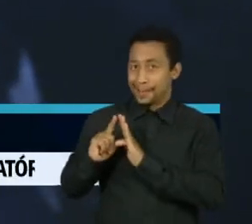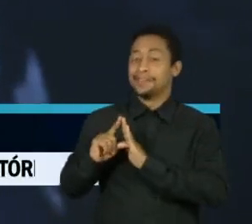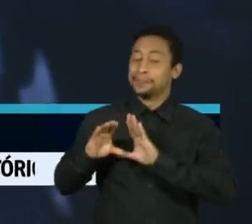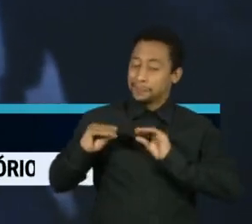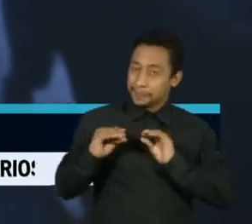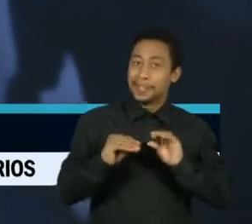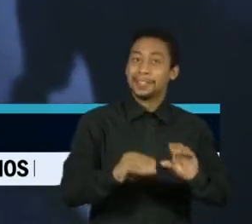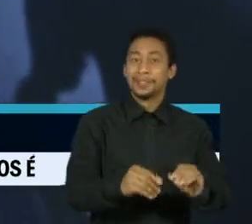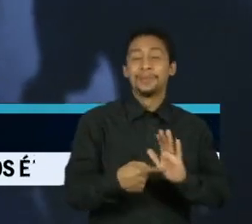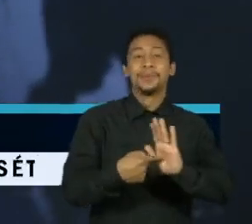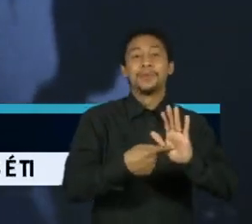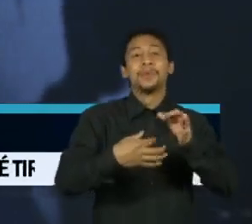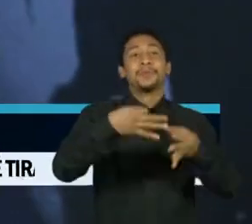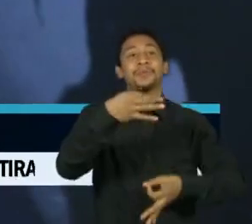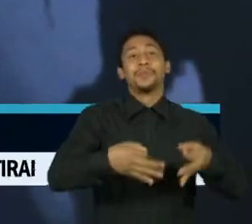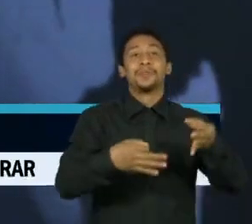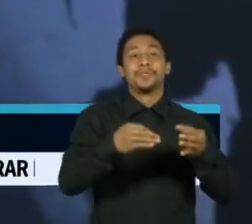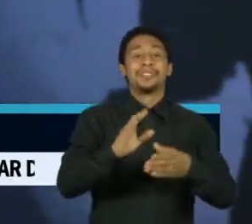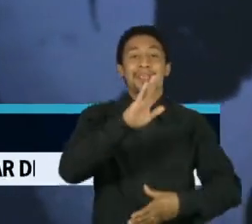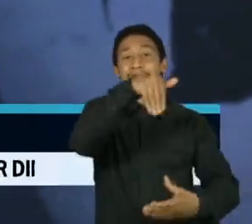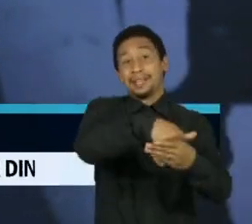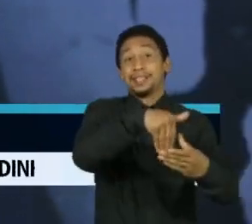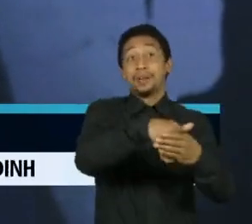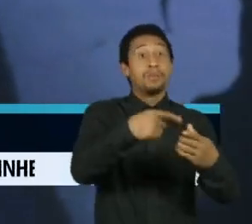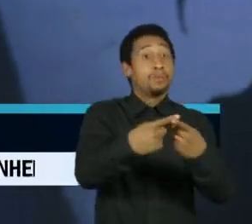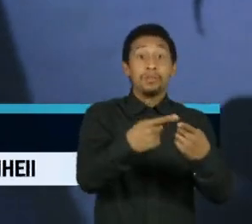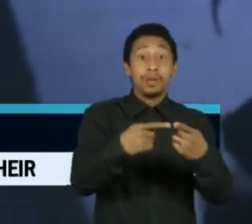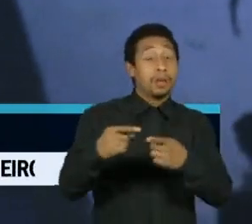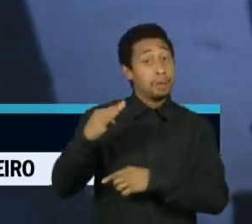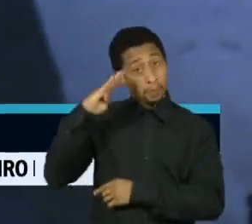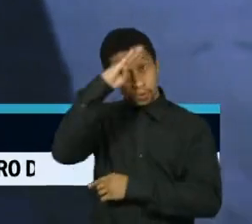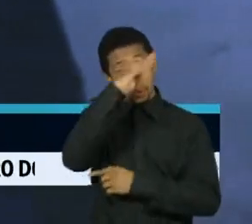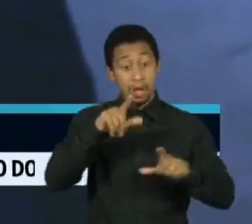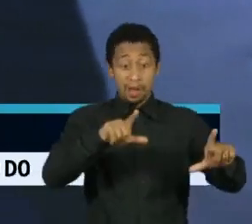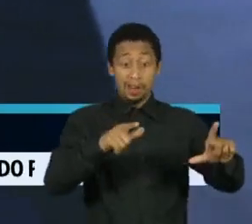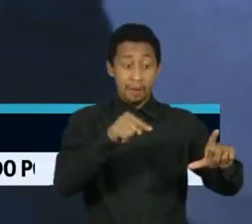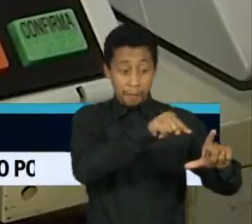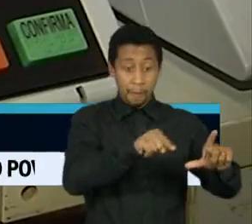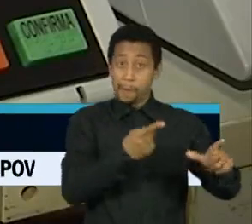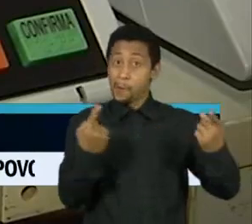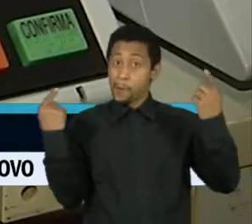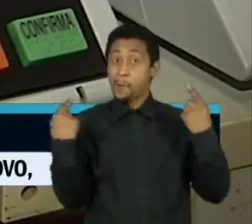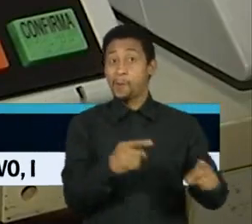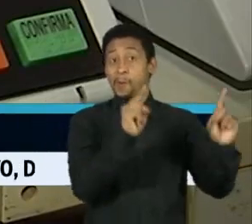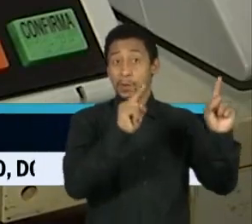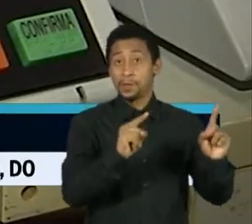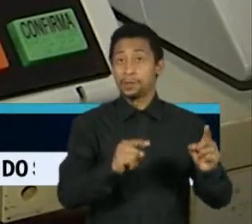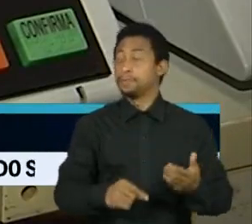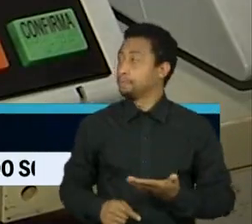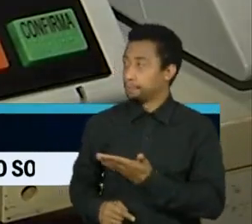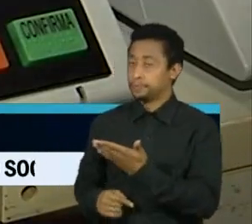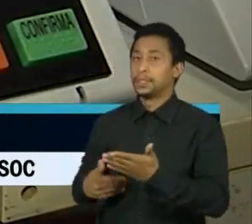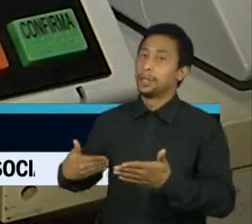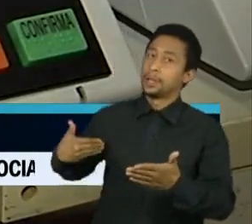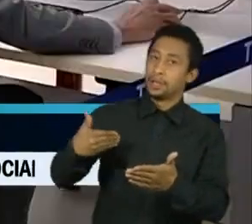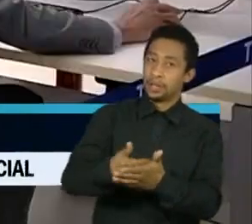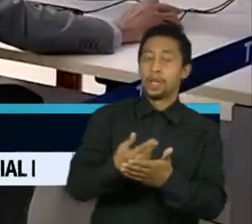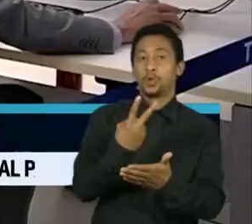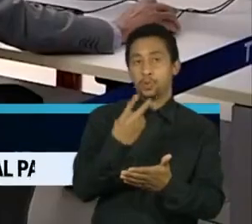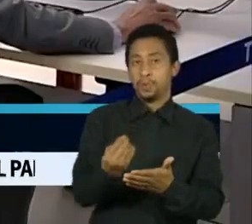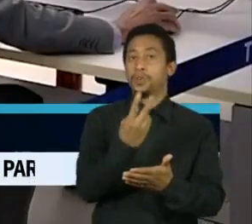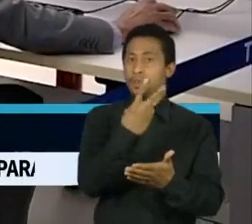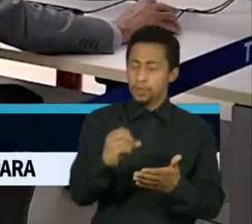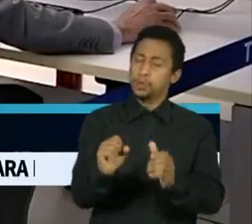da Justiça Eleitoral diante dos ataques às urnas pelo presidente Jair Bolsonaro. Até 2020, o período de